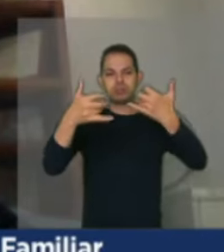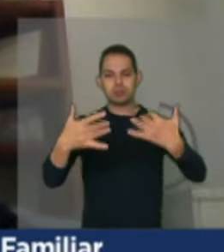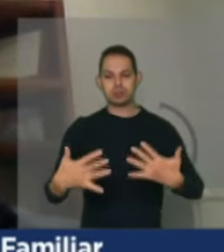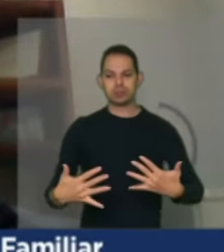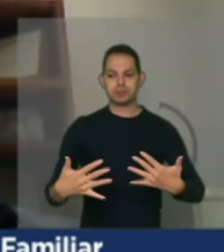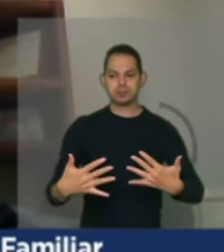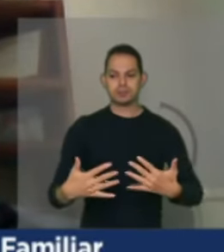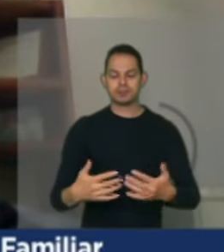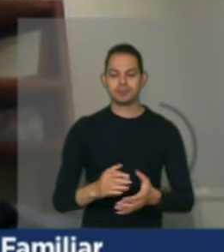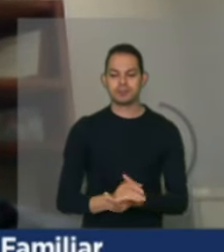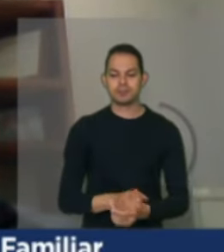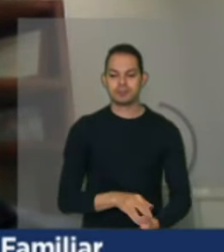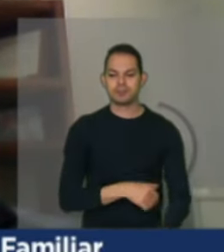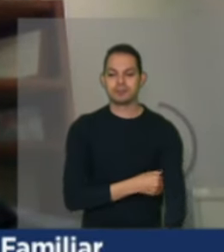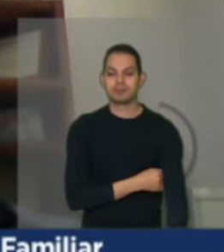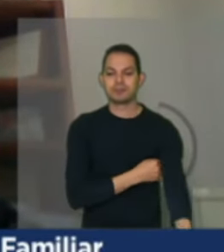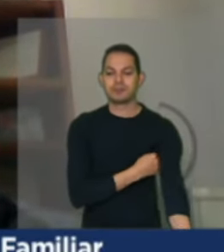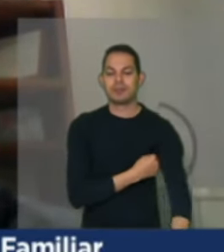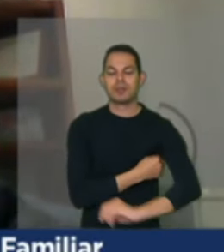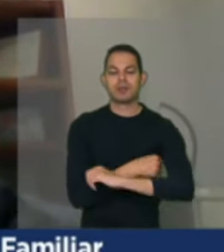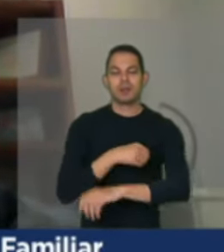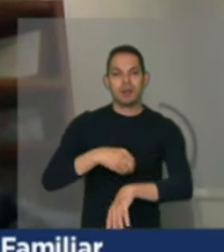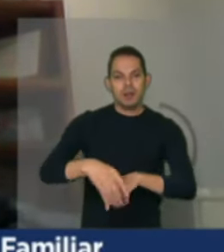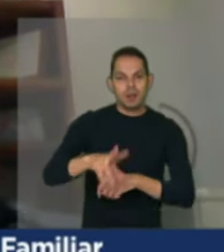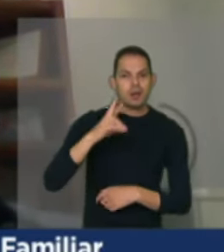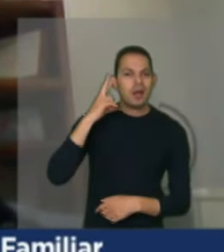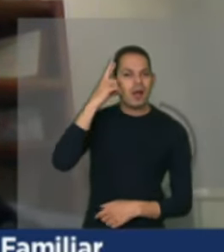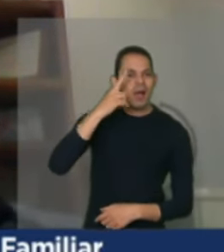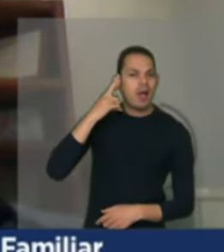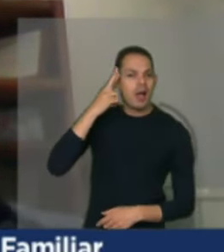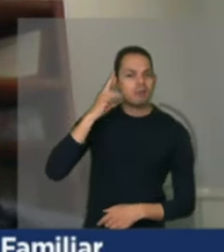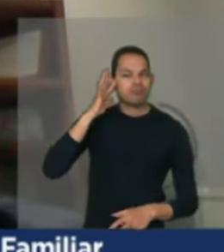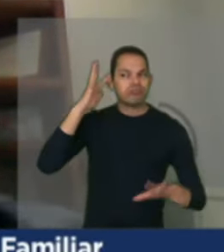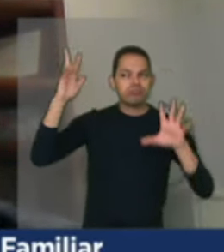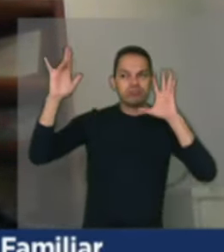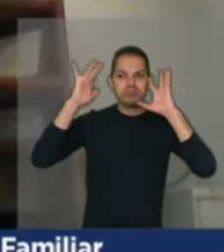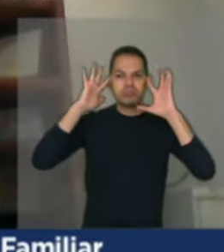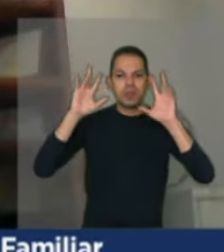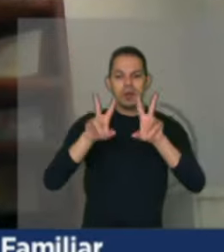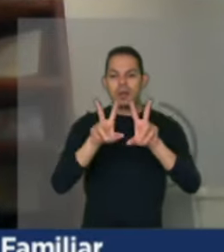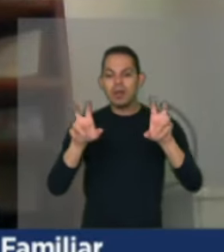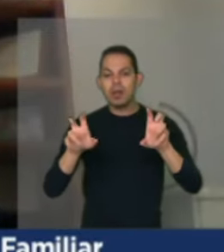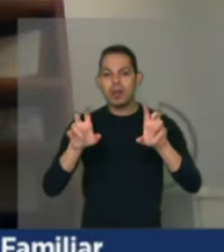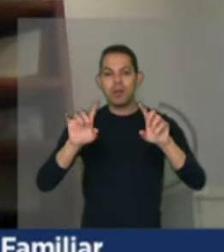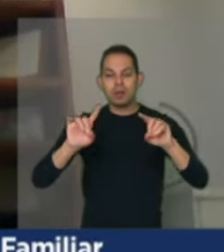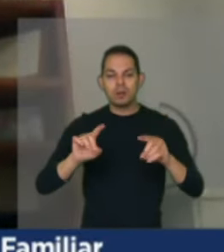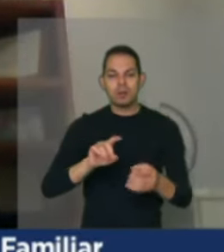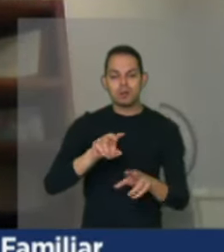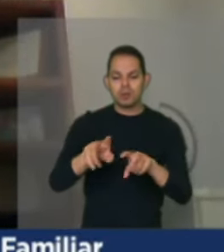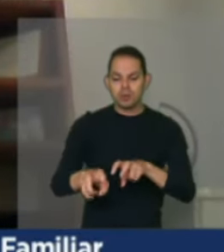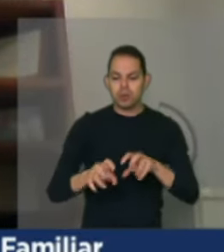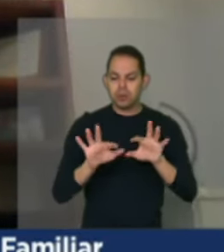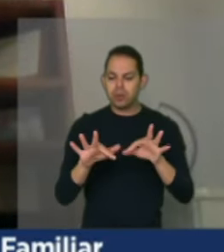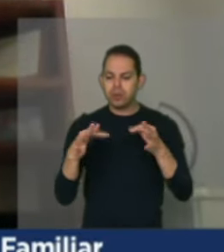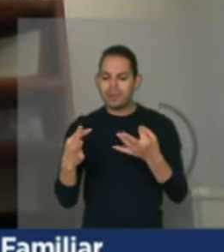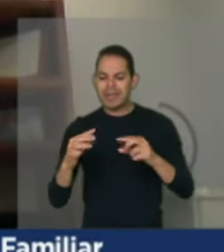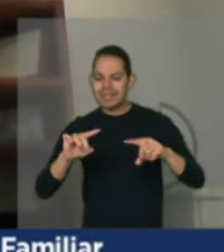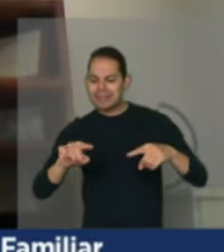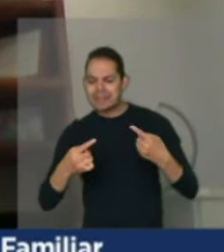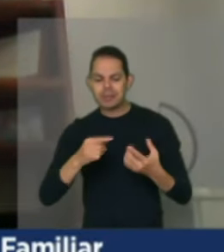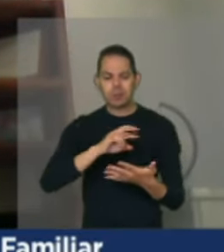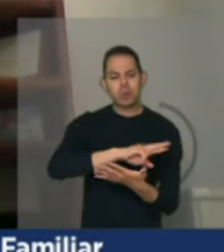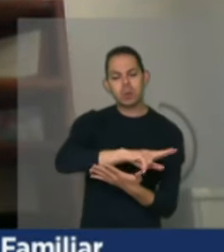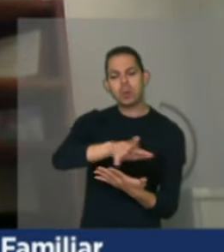colocando um pouco a reflexão sobre essa temática dos desafios relacionados aqui à agricultura familiar.